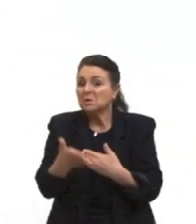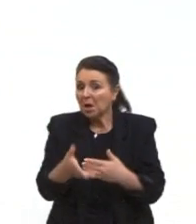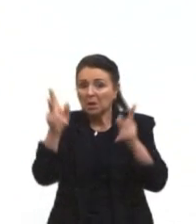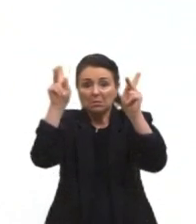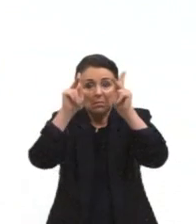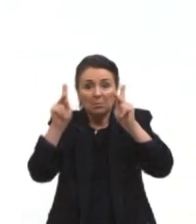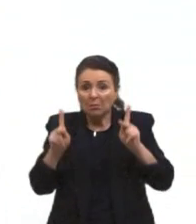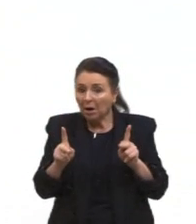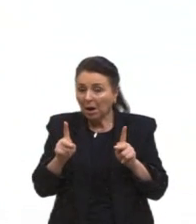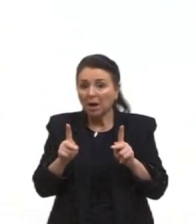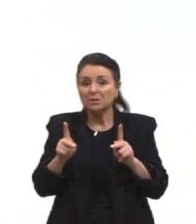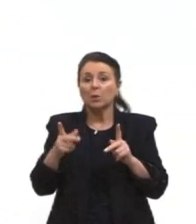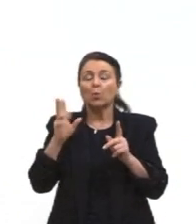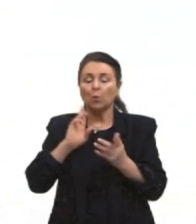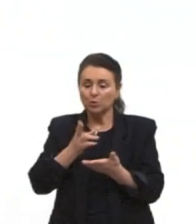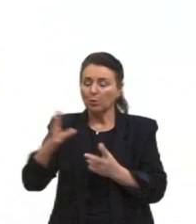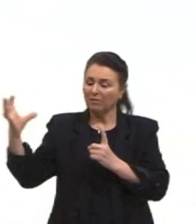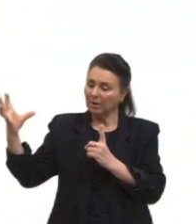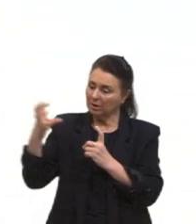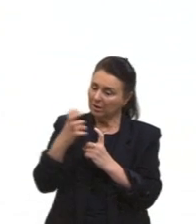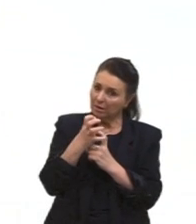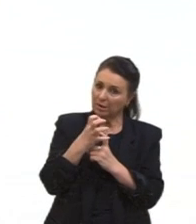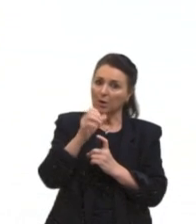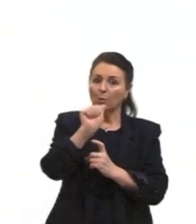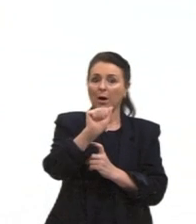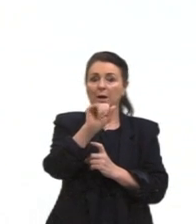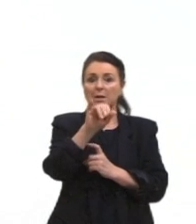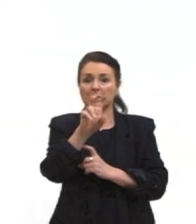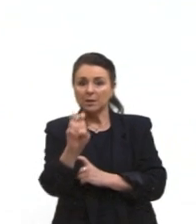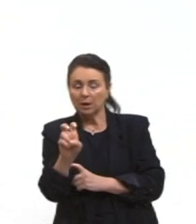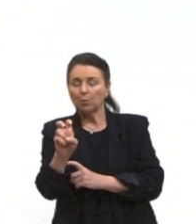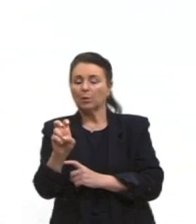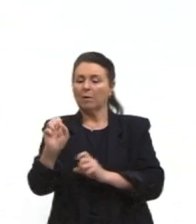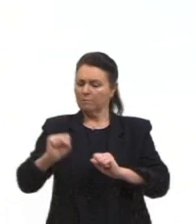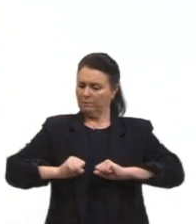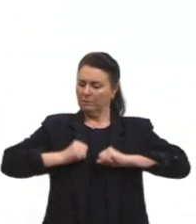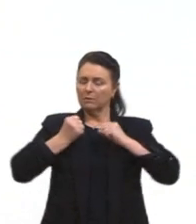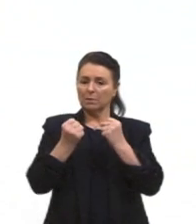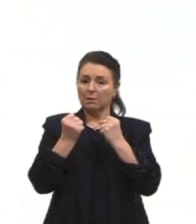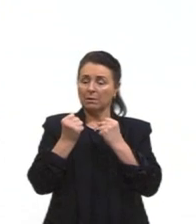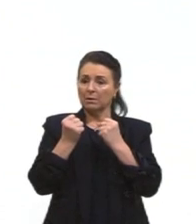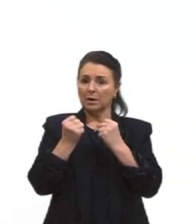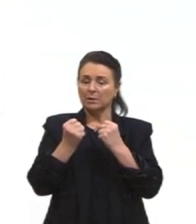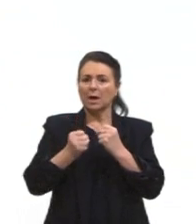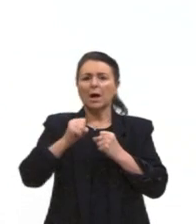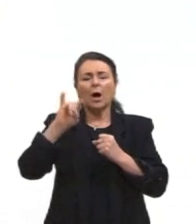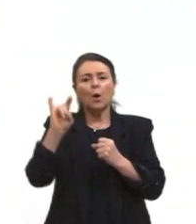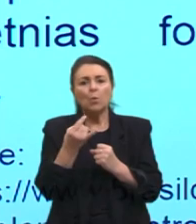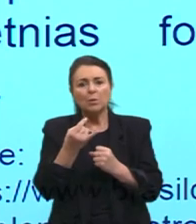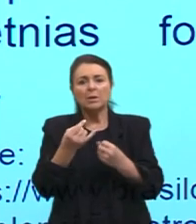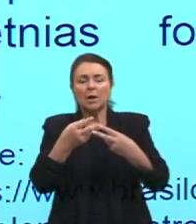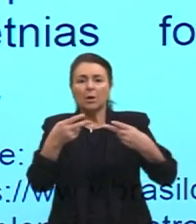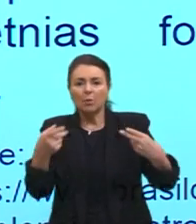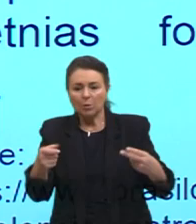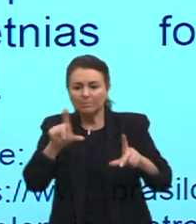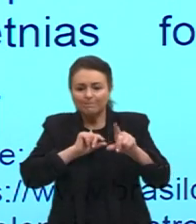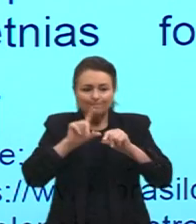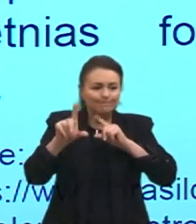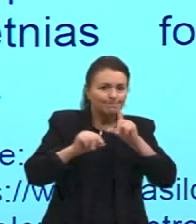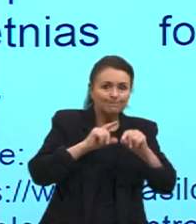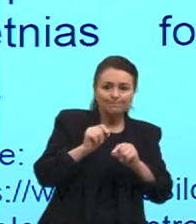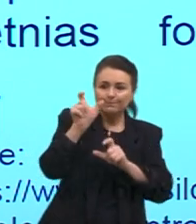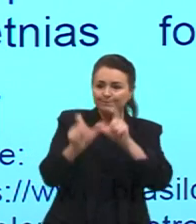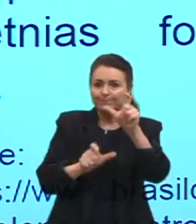efeito, estavam sendo reprimidos e o AI-5 então fortalece a única opção que se via um pouco por algumas